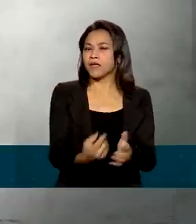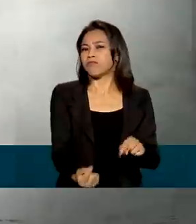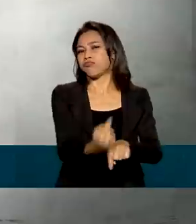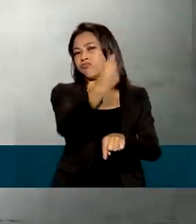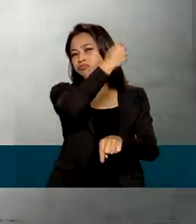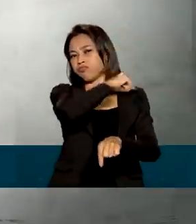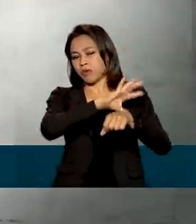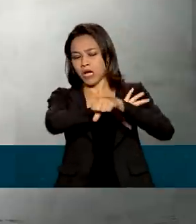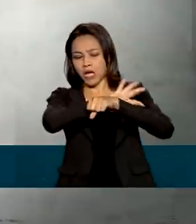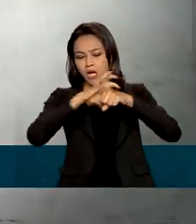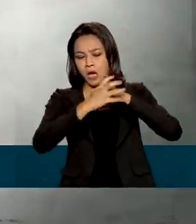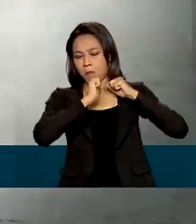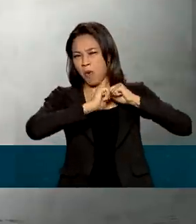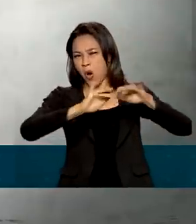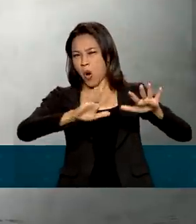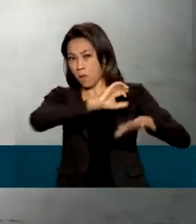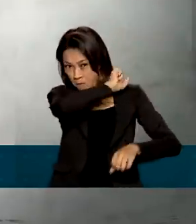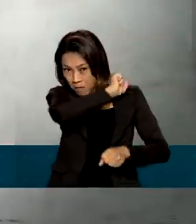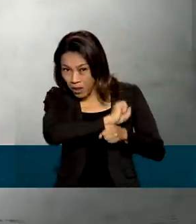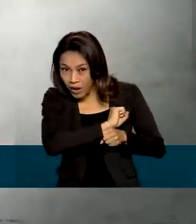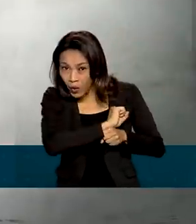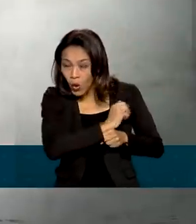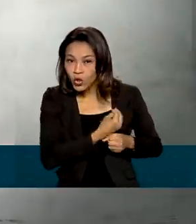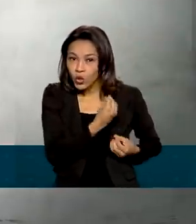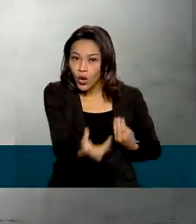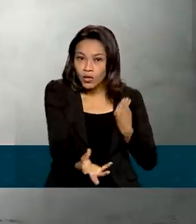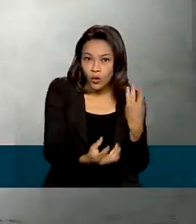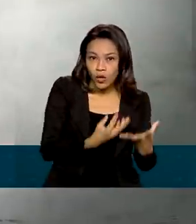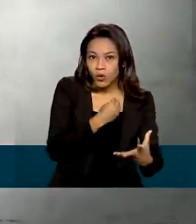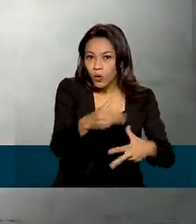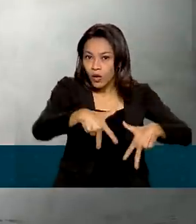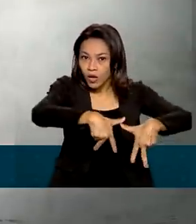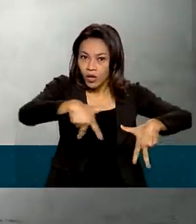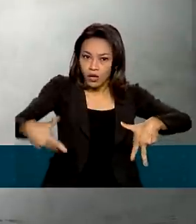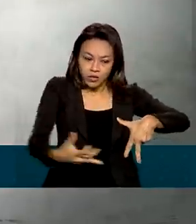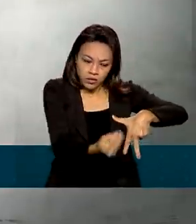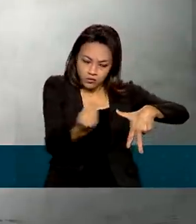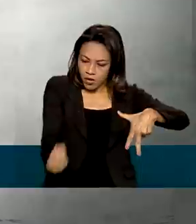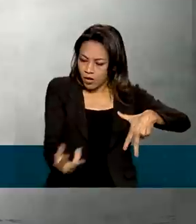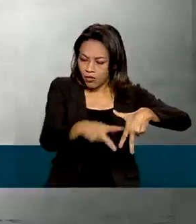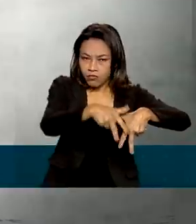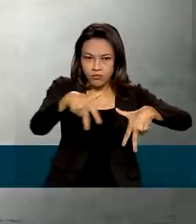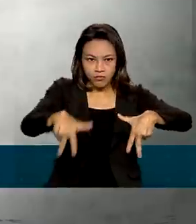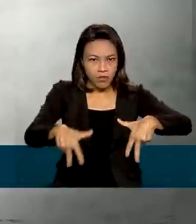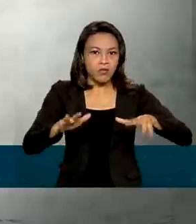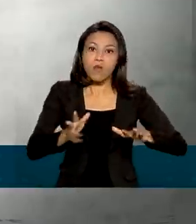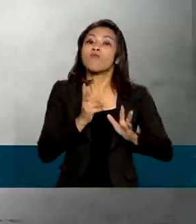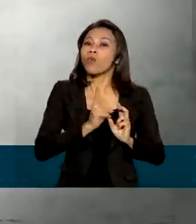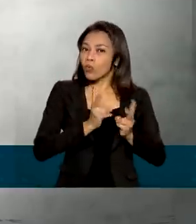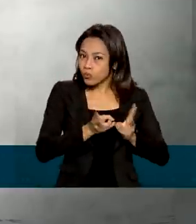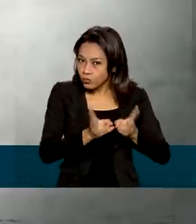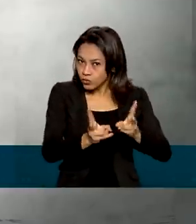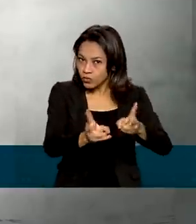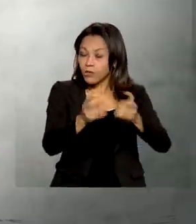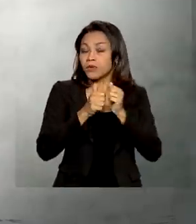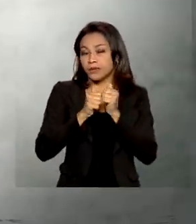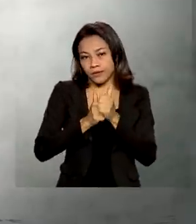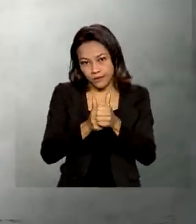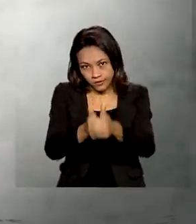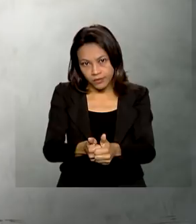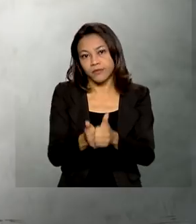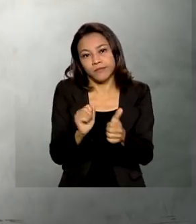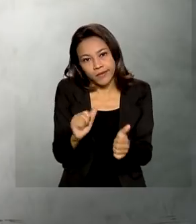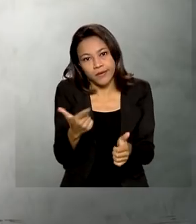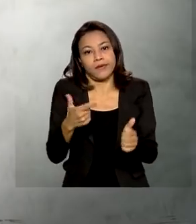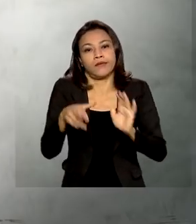houve interrupção dos processos de doação e transplante. Elas foram mantidas, observando as normas de segurança